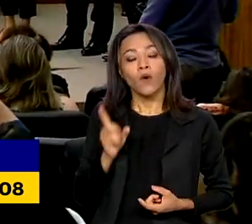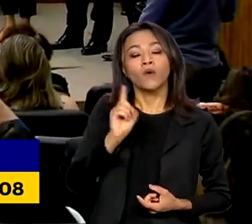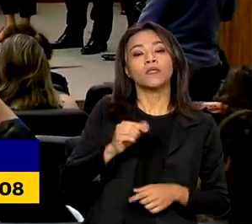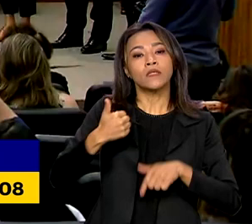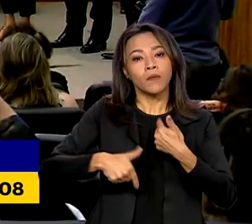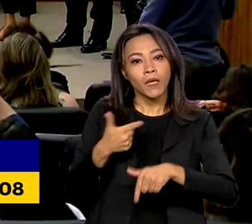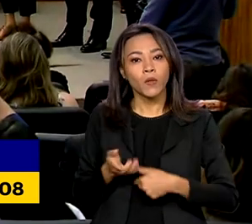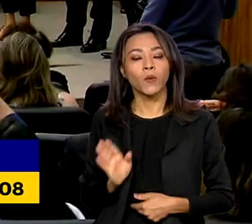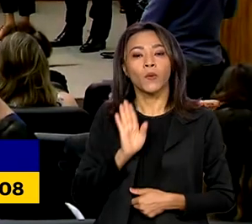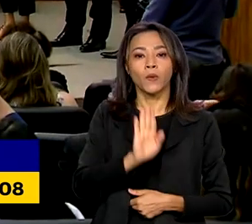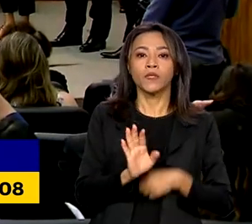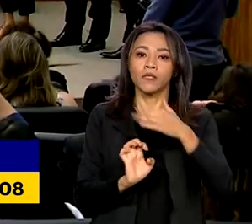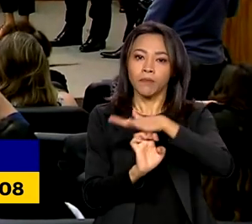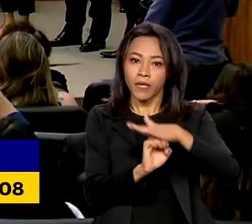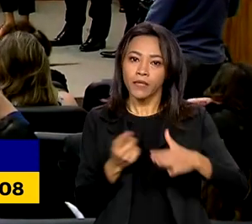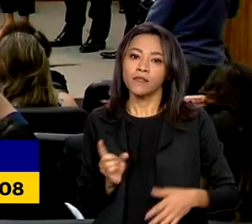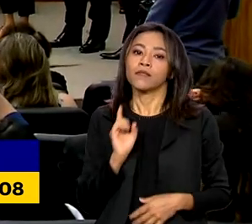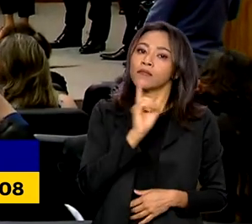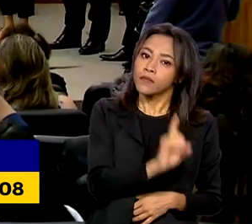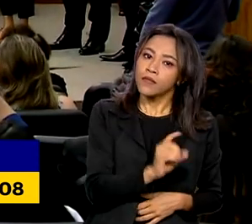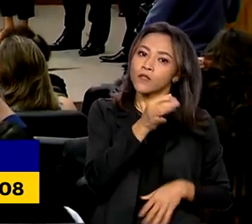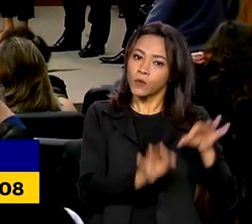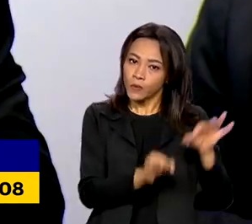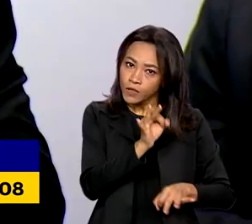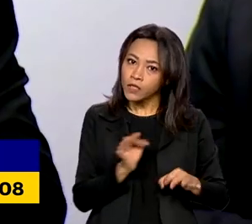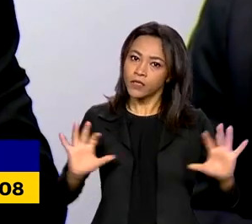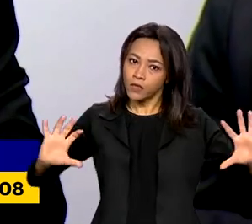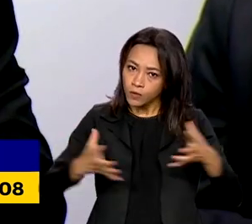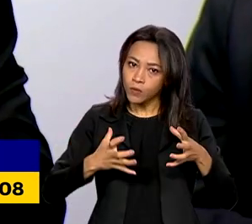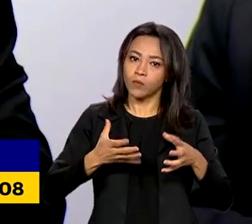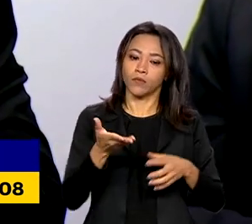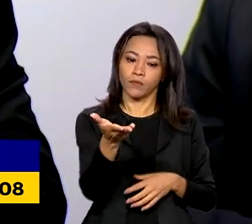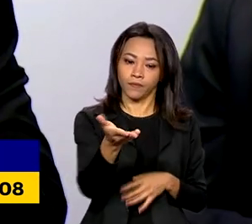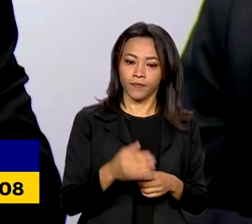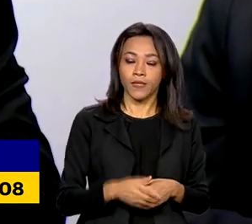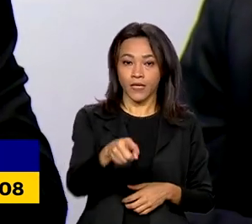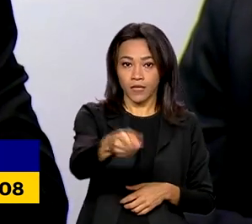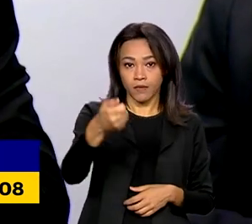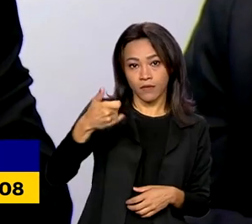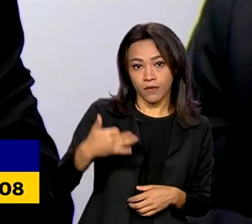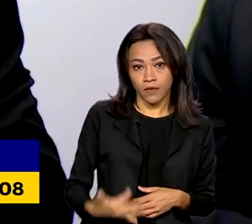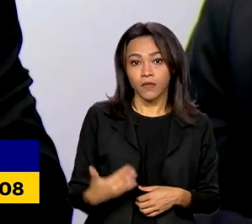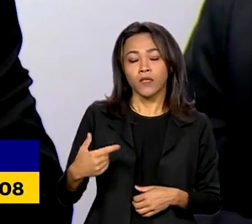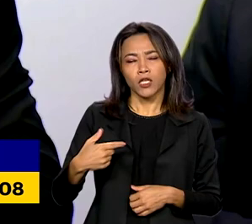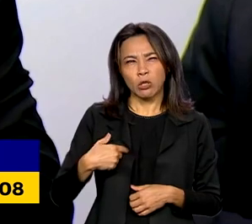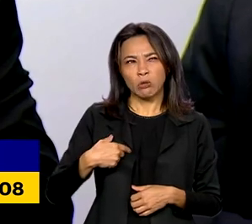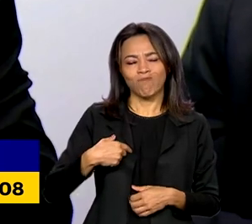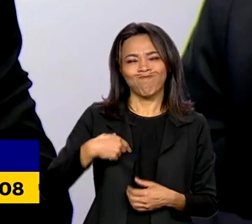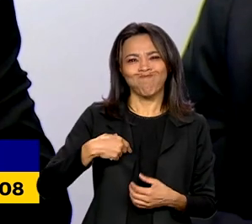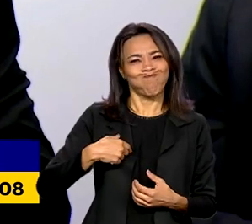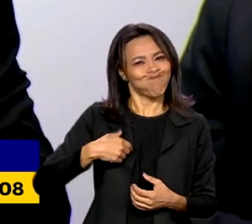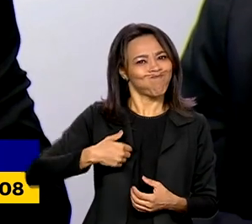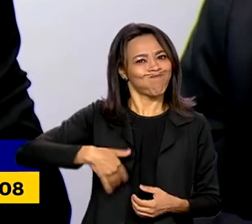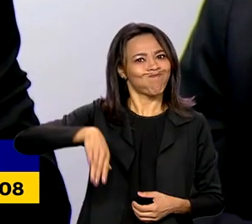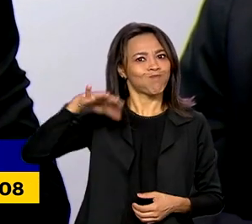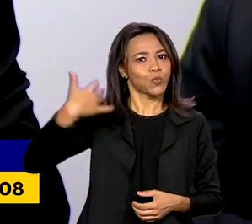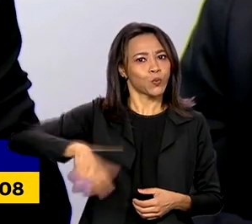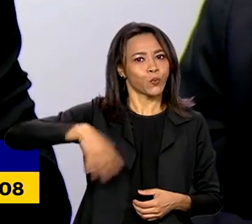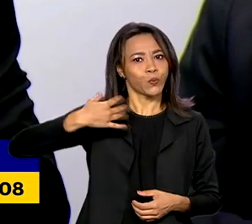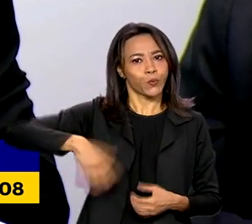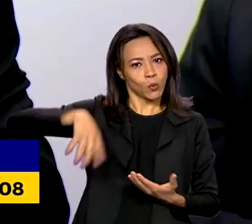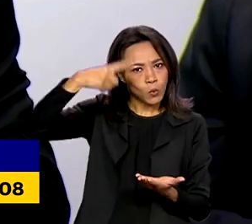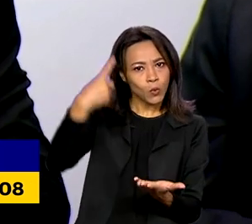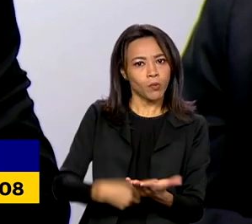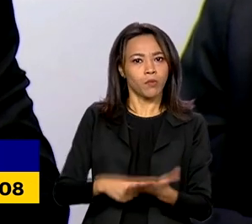empregadores, da sociedade civil e da justiça. Eu acho que a grande tarefa da